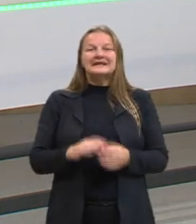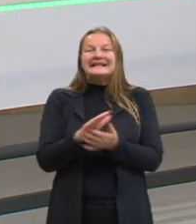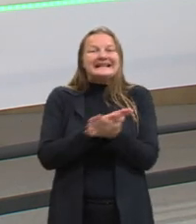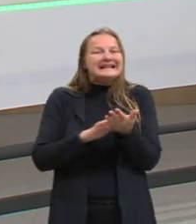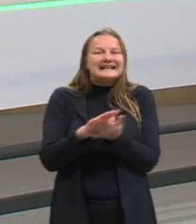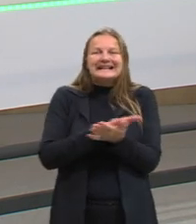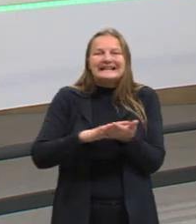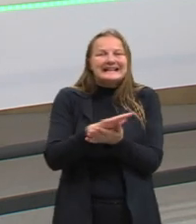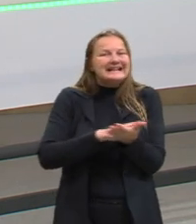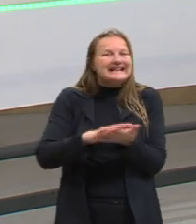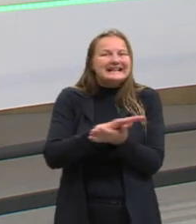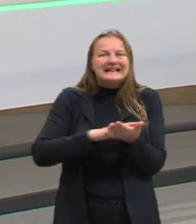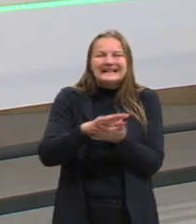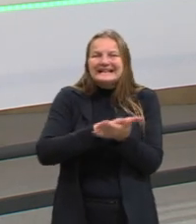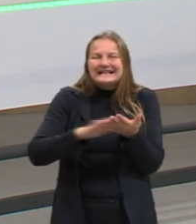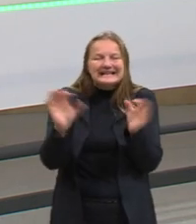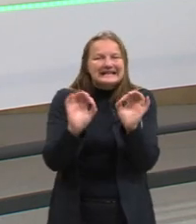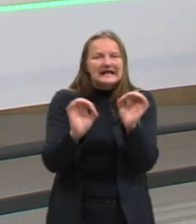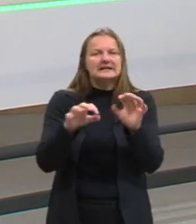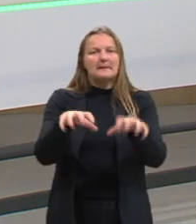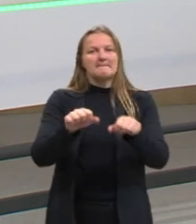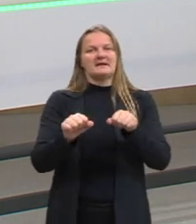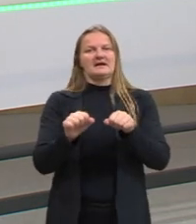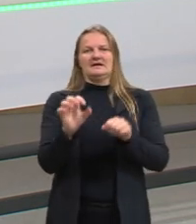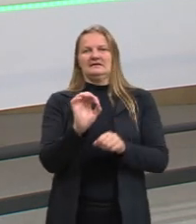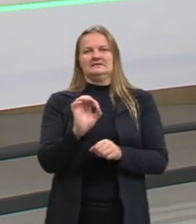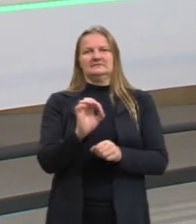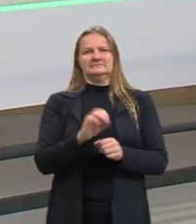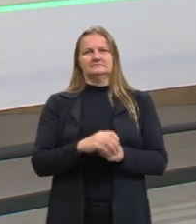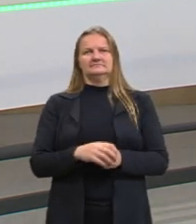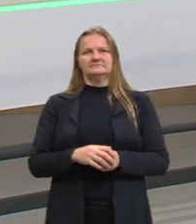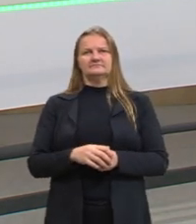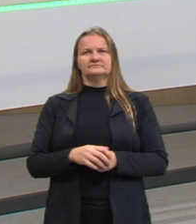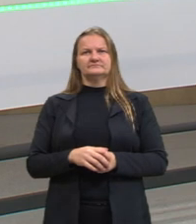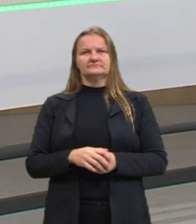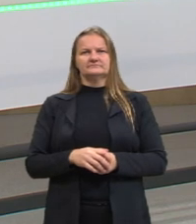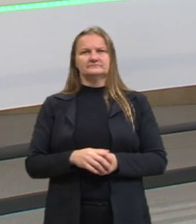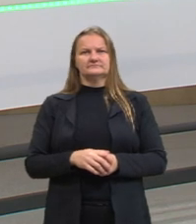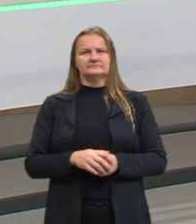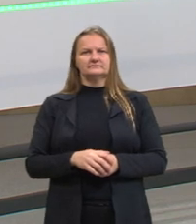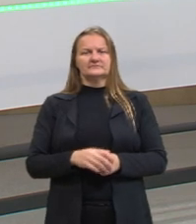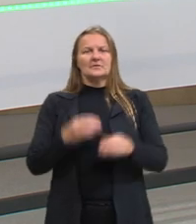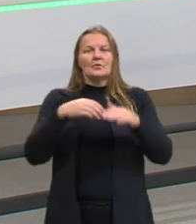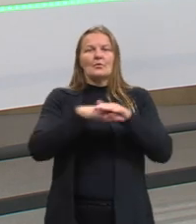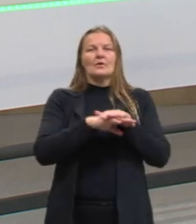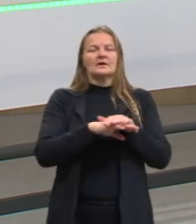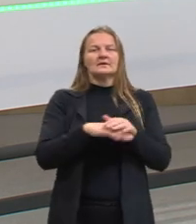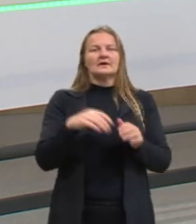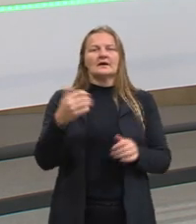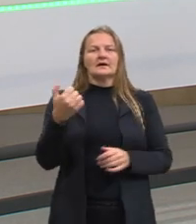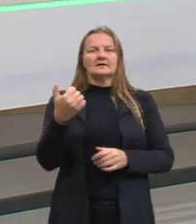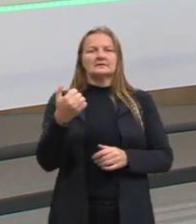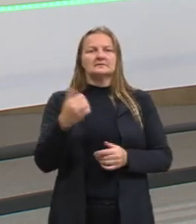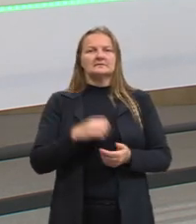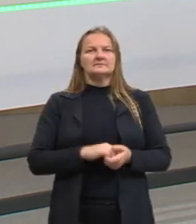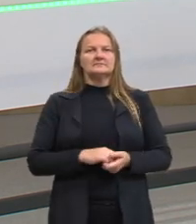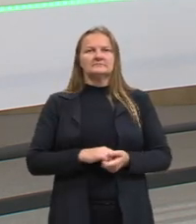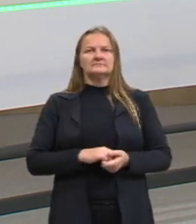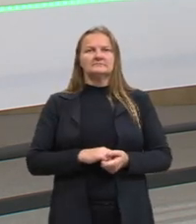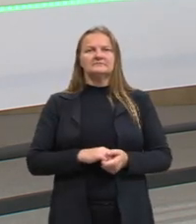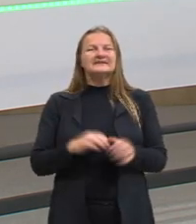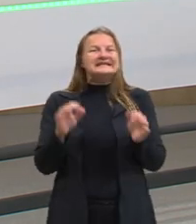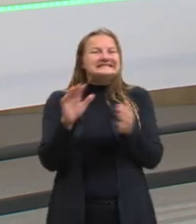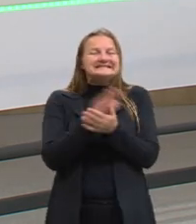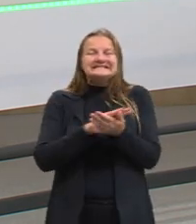mexer nessa caneta, se ninguém pegar ela, a professora esqueceu a caneta, vou guardar a caneta para a professora, né? Se